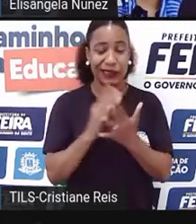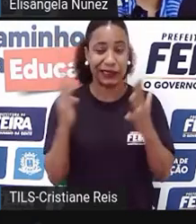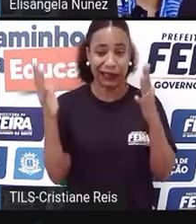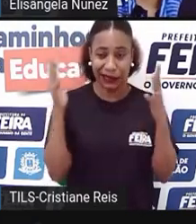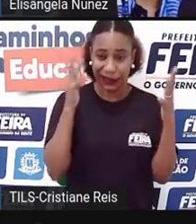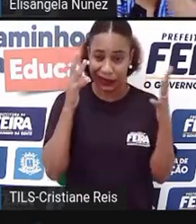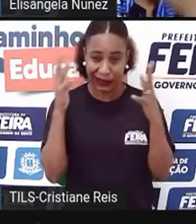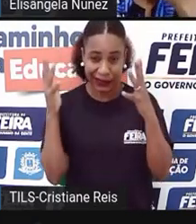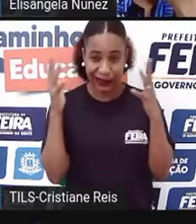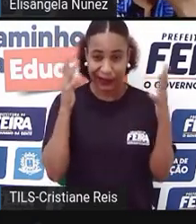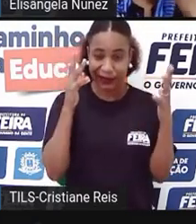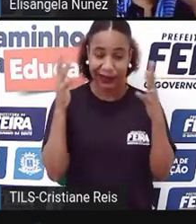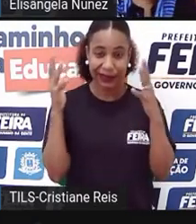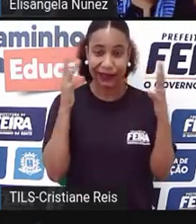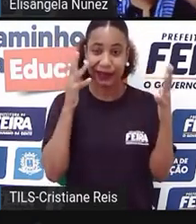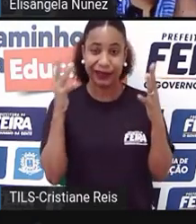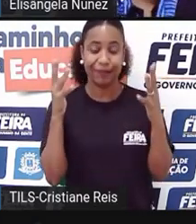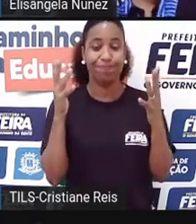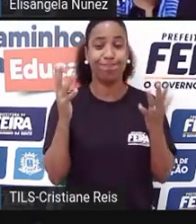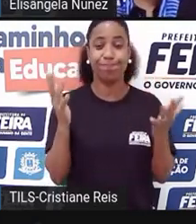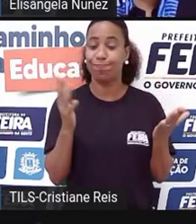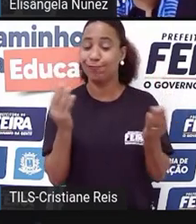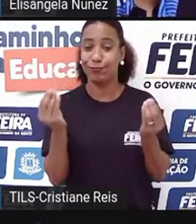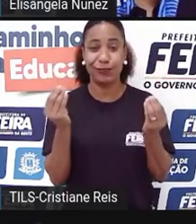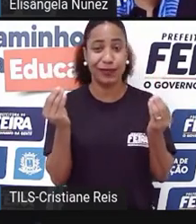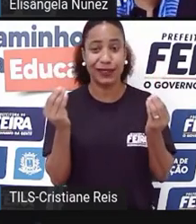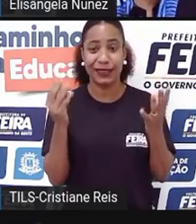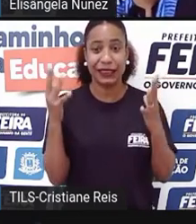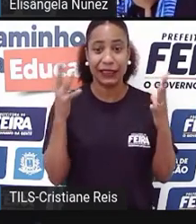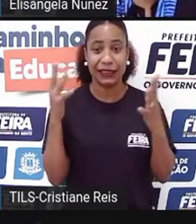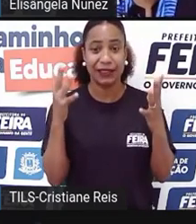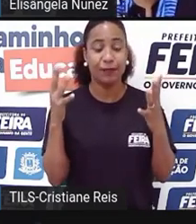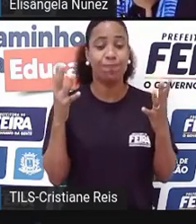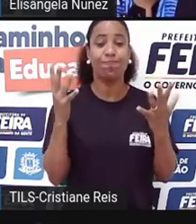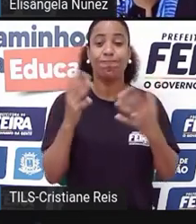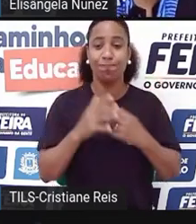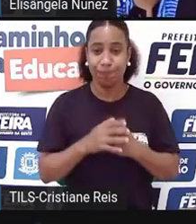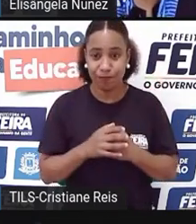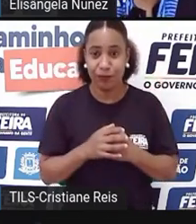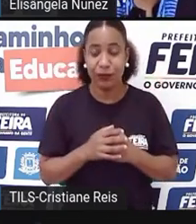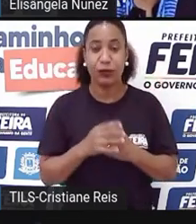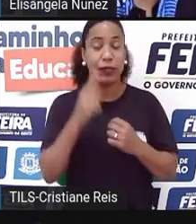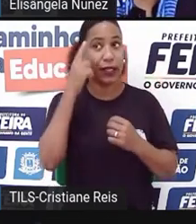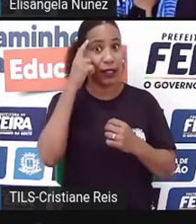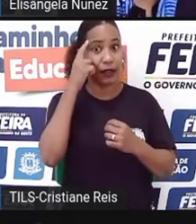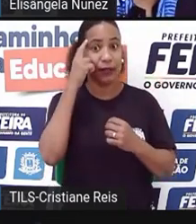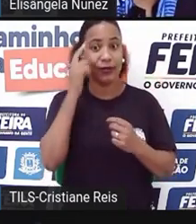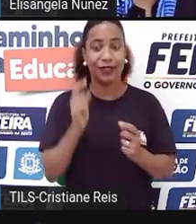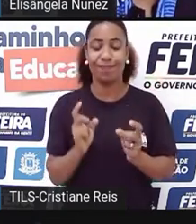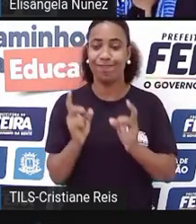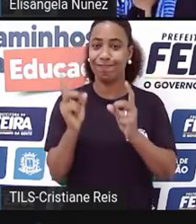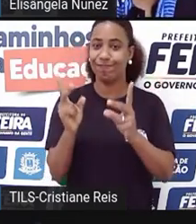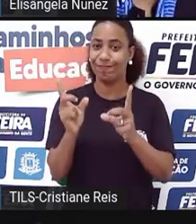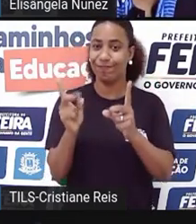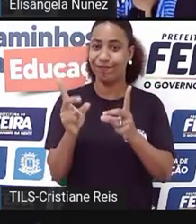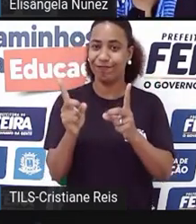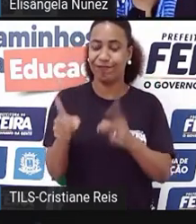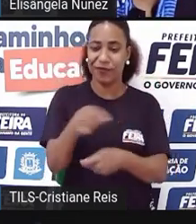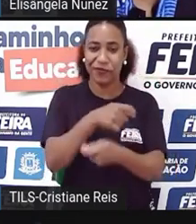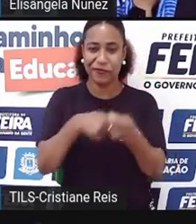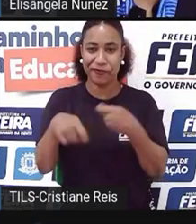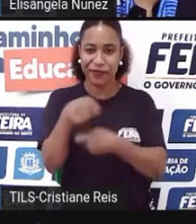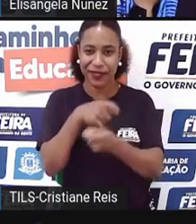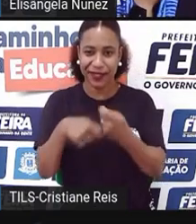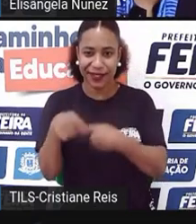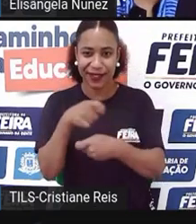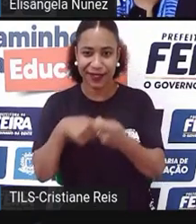situação assim de ou vai ou racha. E empreender acabou sendo uma questão de sobrevivência, né? Muitas pessoas